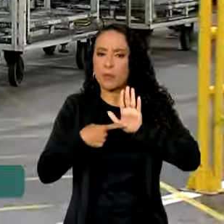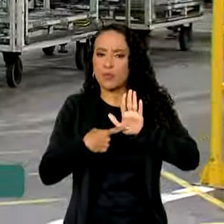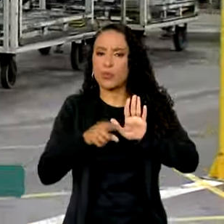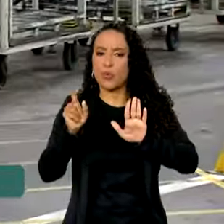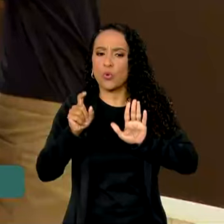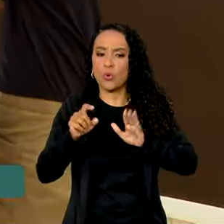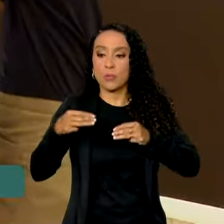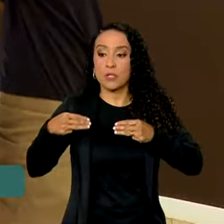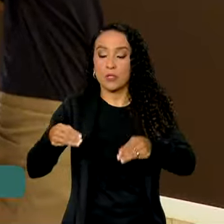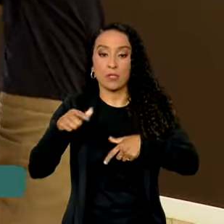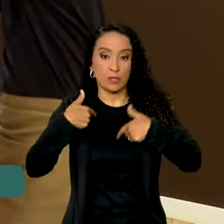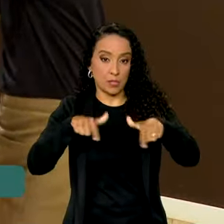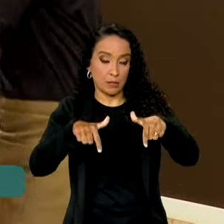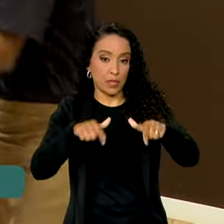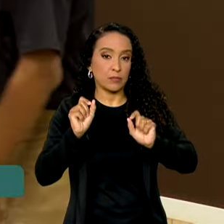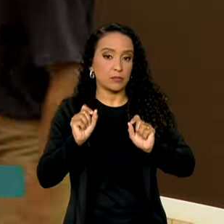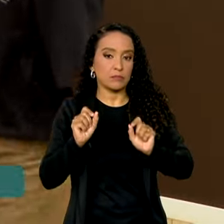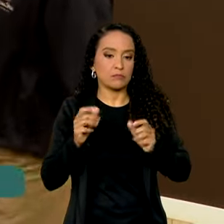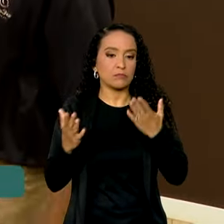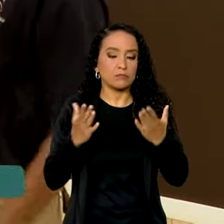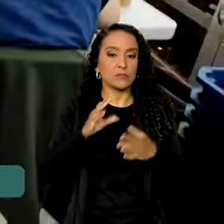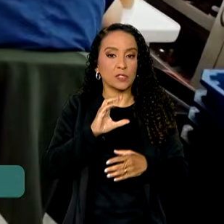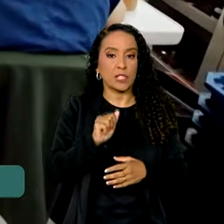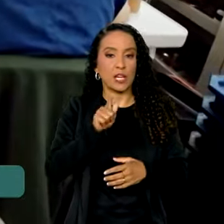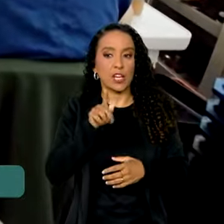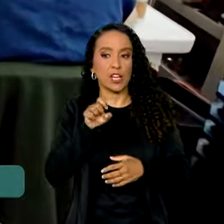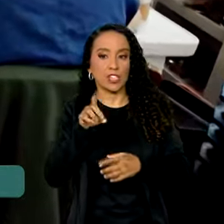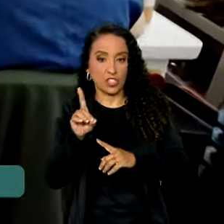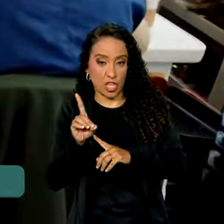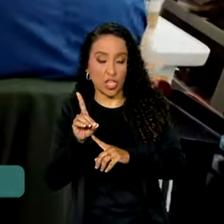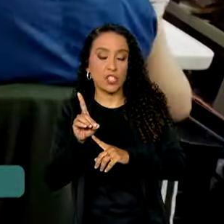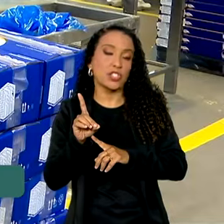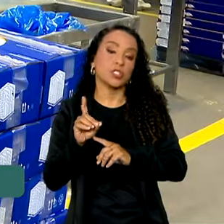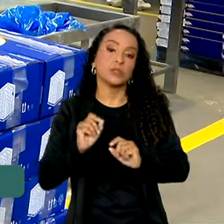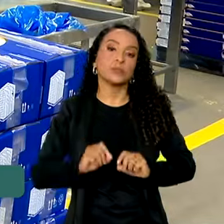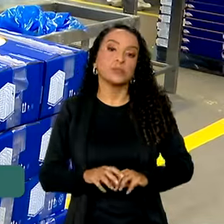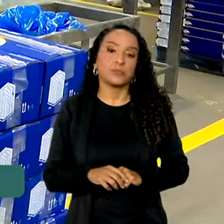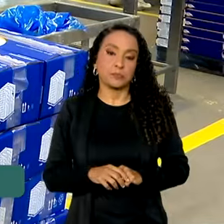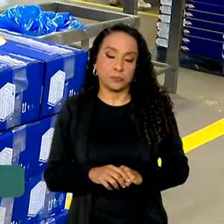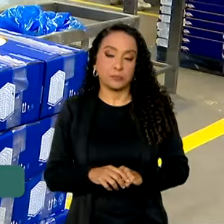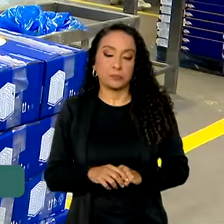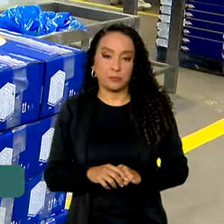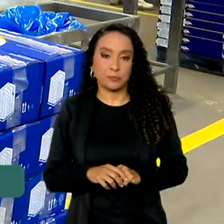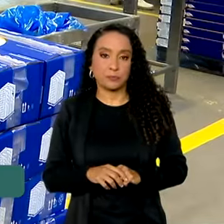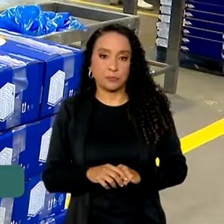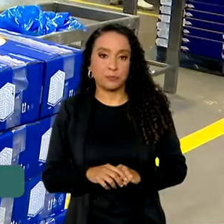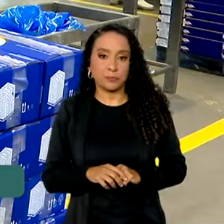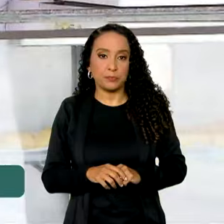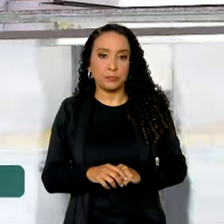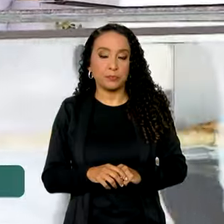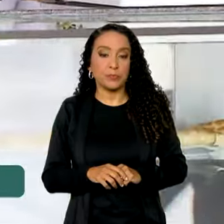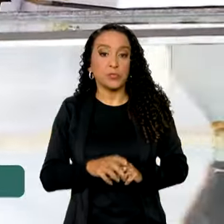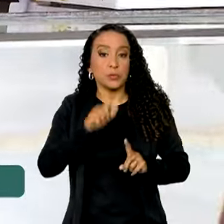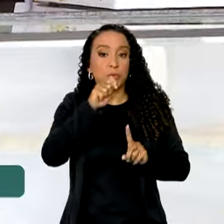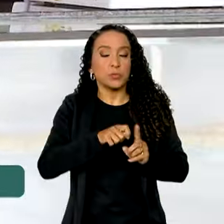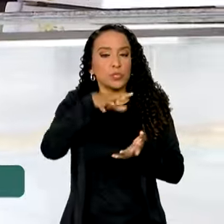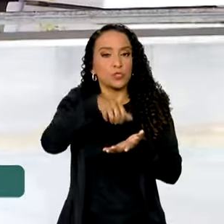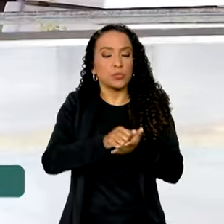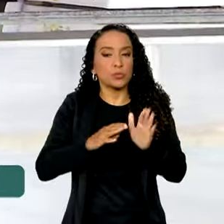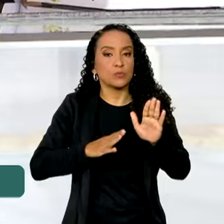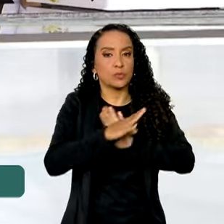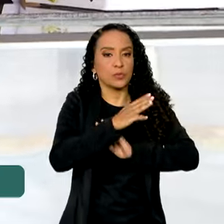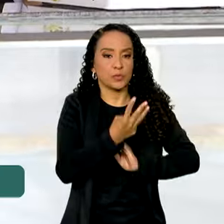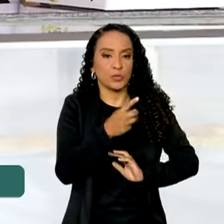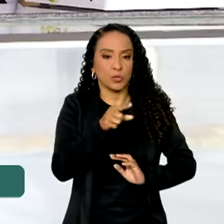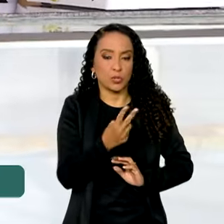pelo Ministério do Trabalho. De acordo com o Cajete, o Cadastro Geral de Empregados e Desempregados, o mês registrou alta de